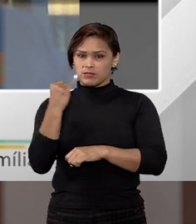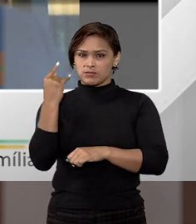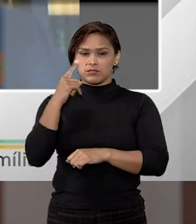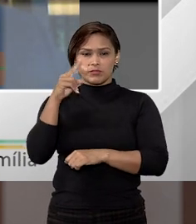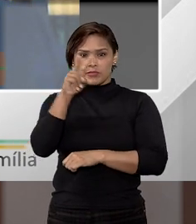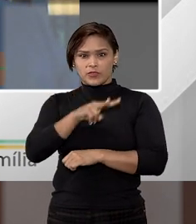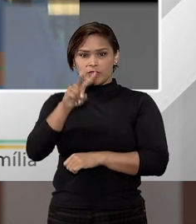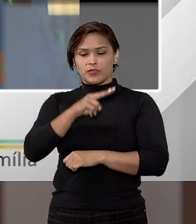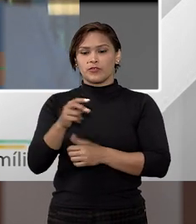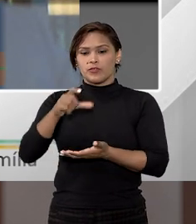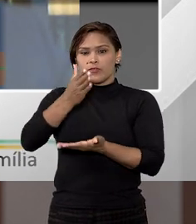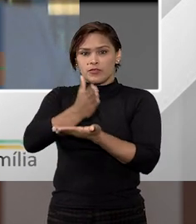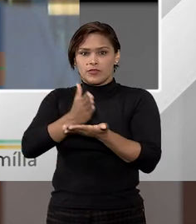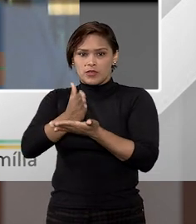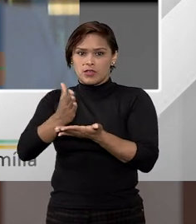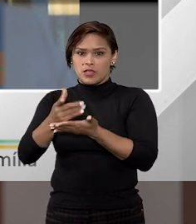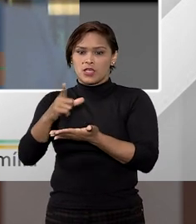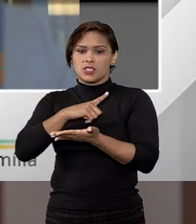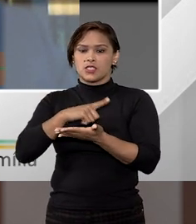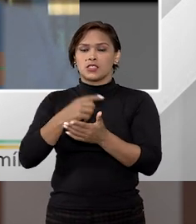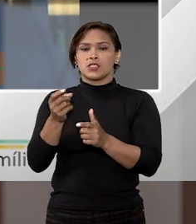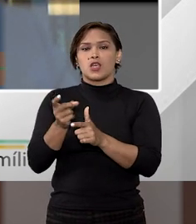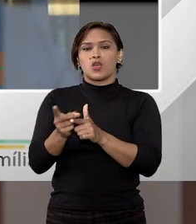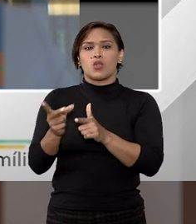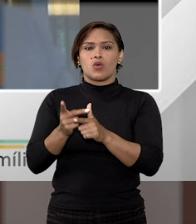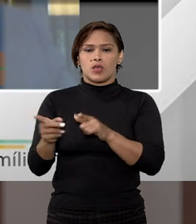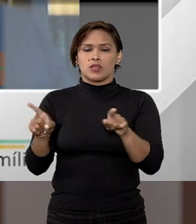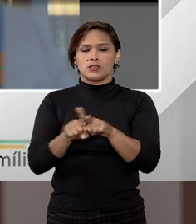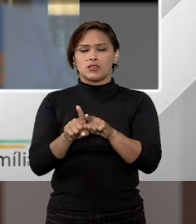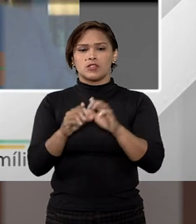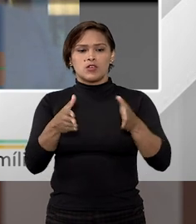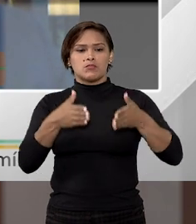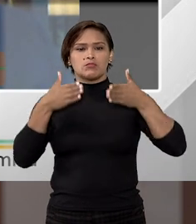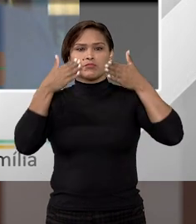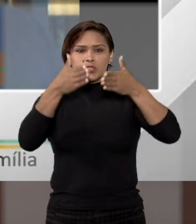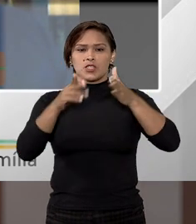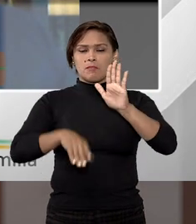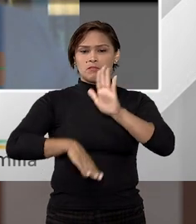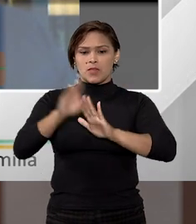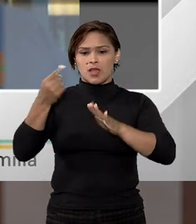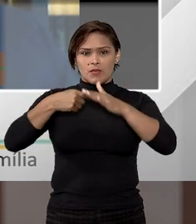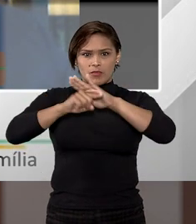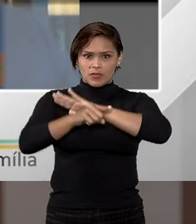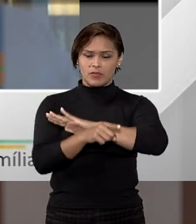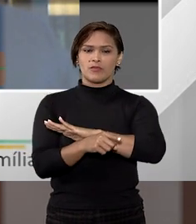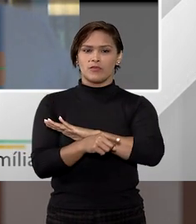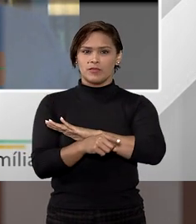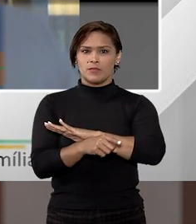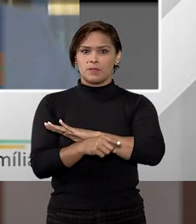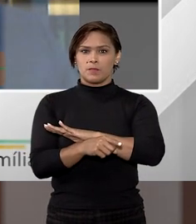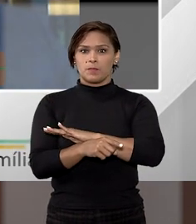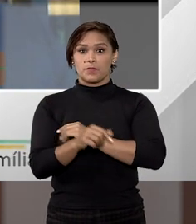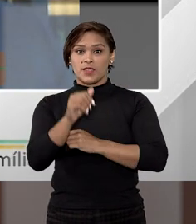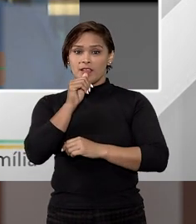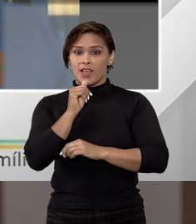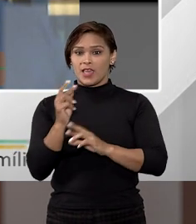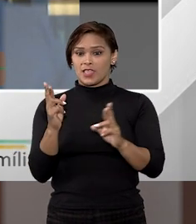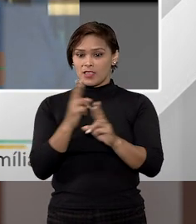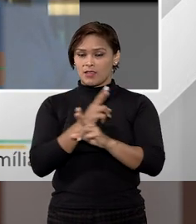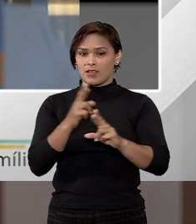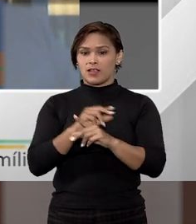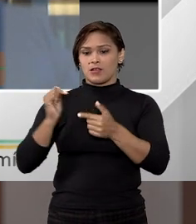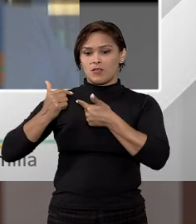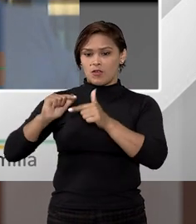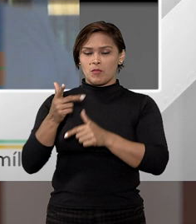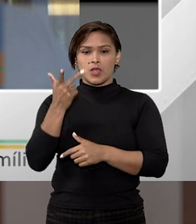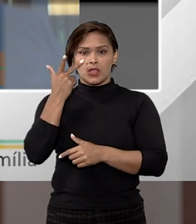obrigação decorrente de fiança é concedida em contrato de locação, que vai ser objeto de um debate mais aprofundado, com certeza. Ainda, com relação ao bem